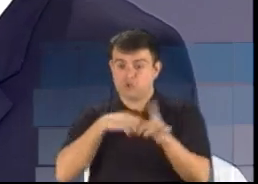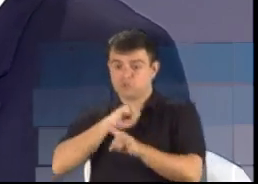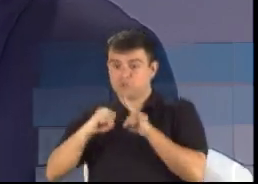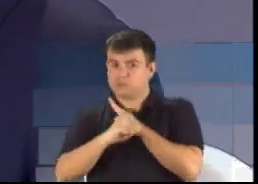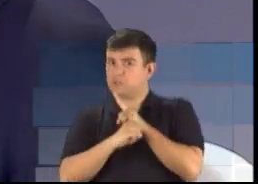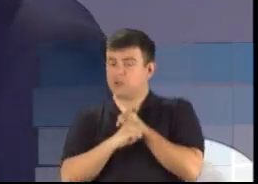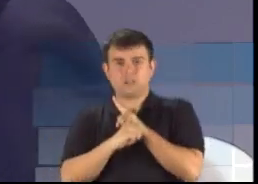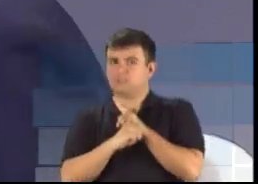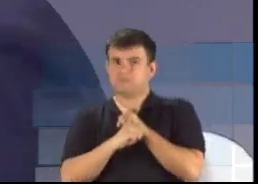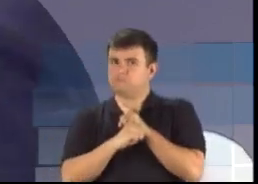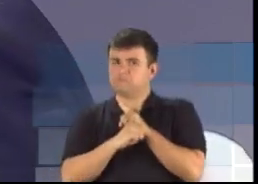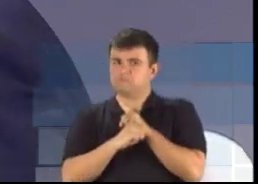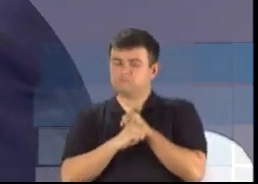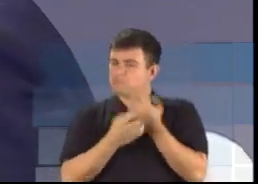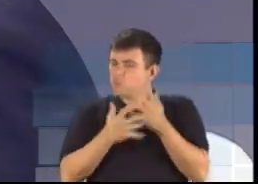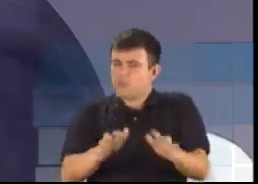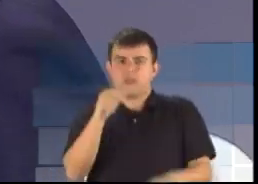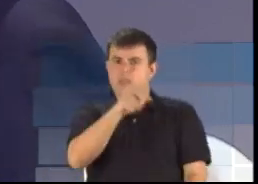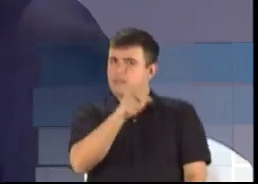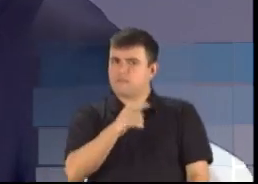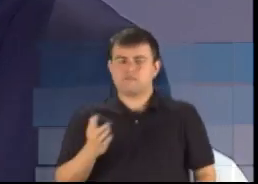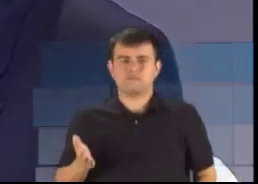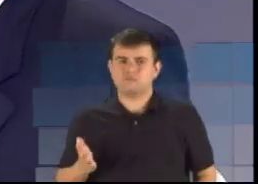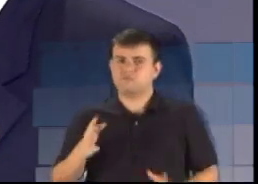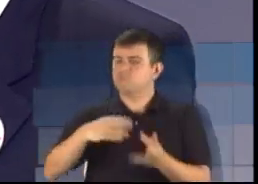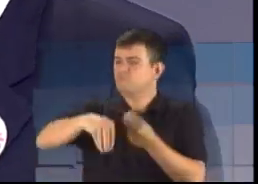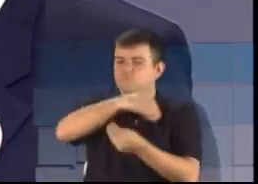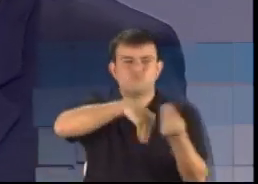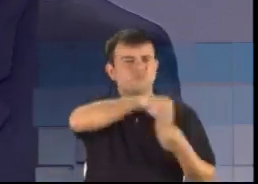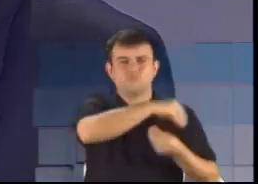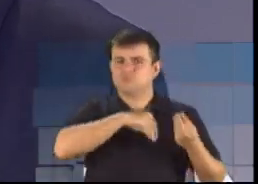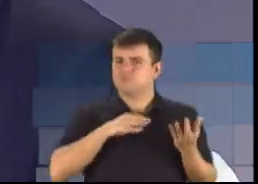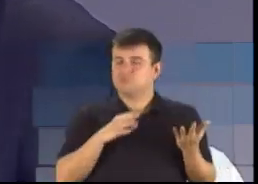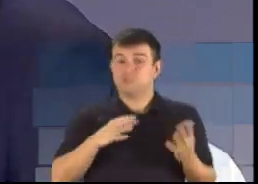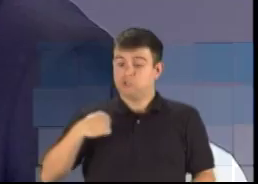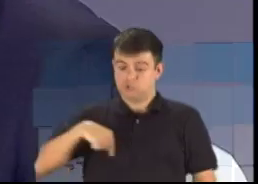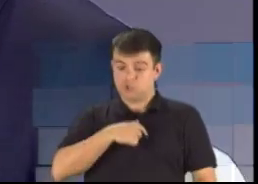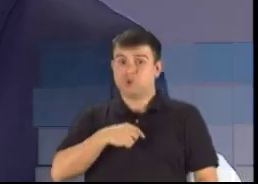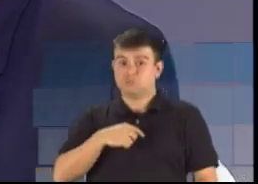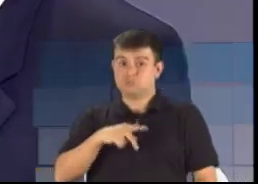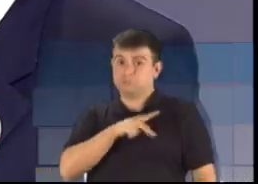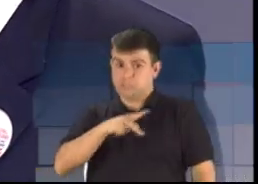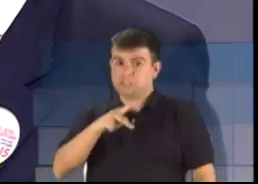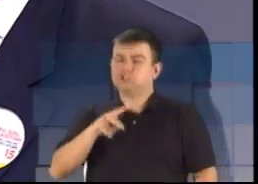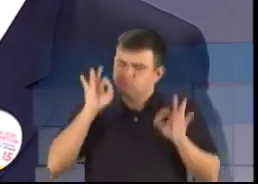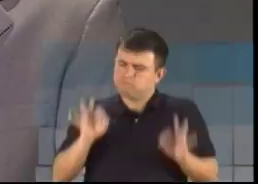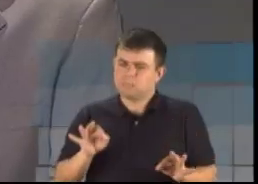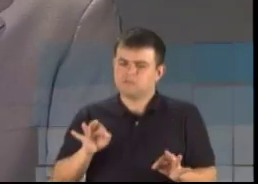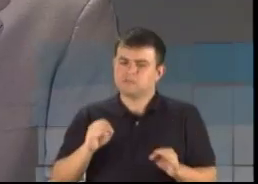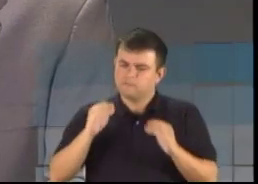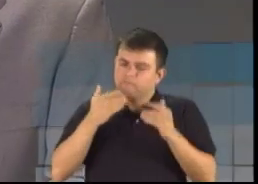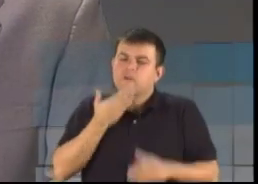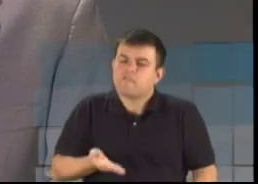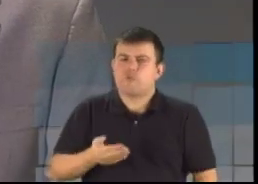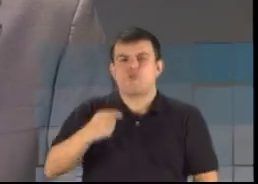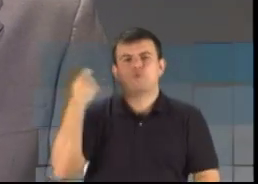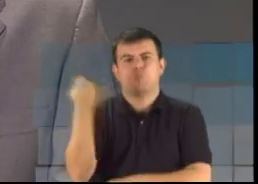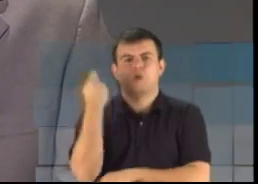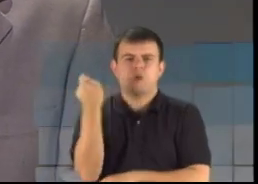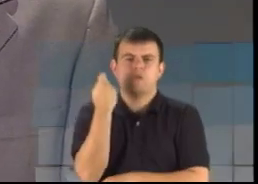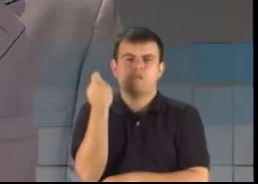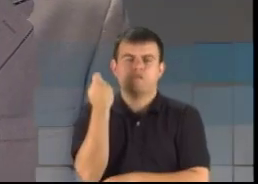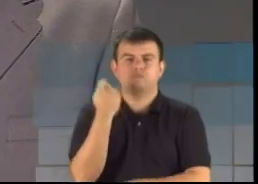Por isso, Nube, que a nossa proposta é que o nosso partido é o Rio Grande, que nós não estamos na ideia... Tem desbotado o